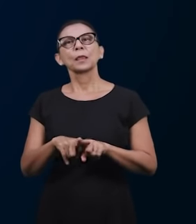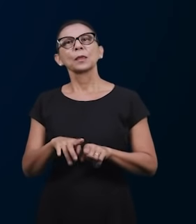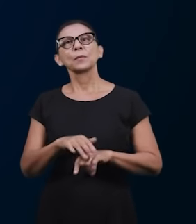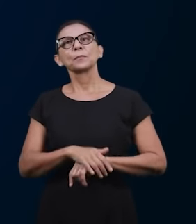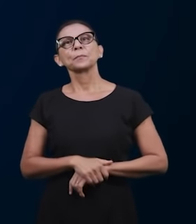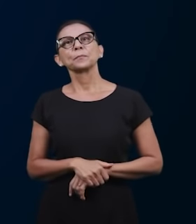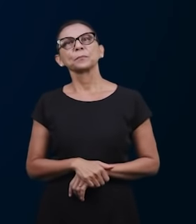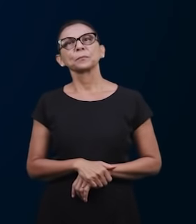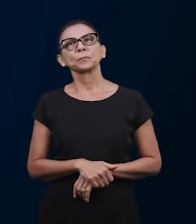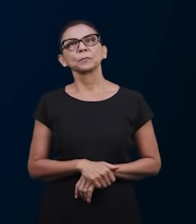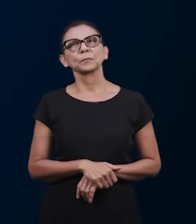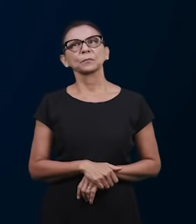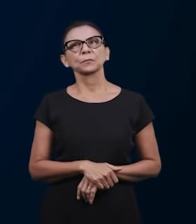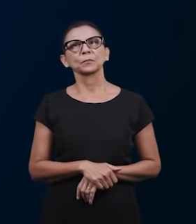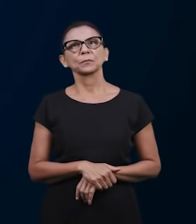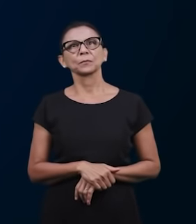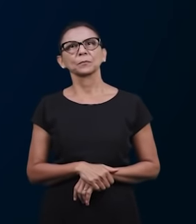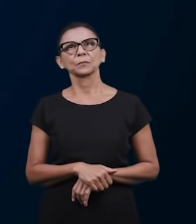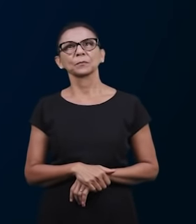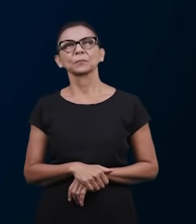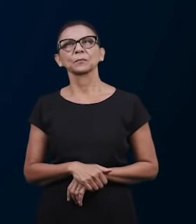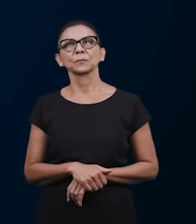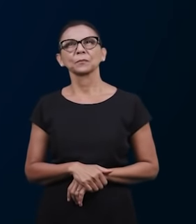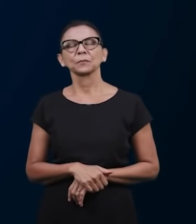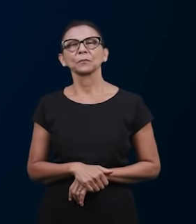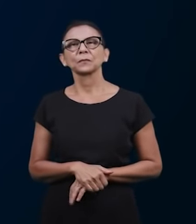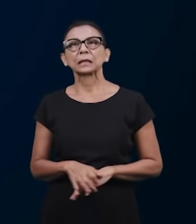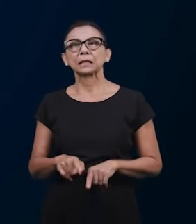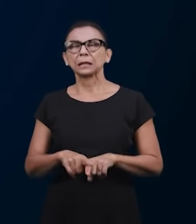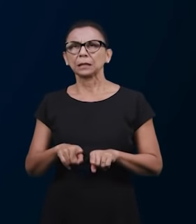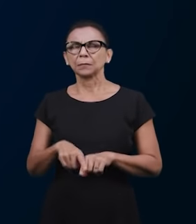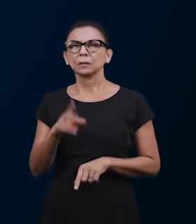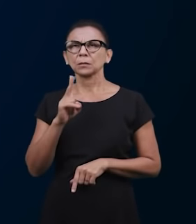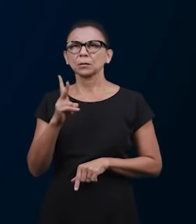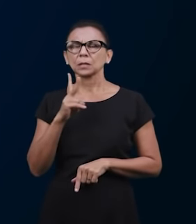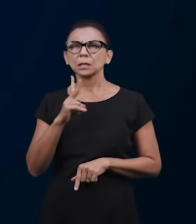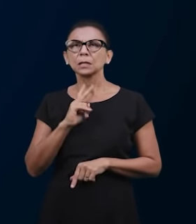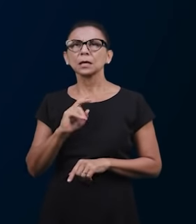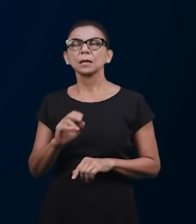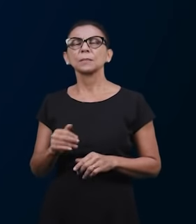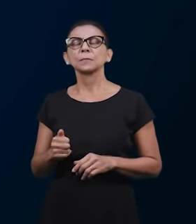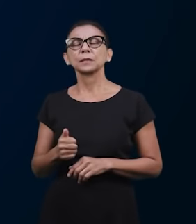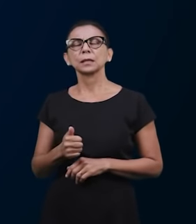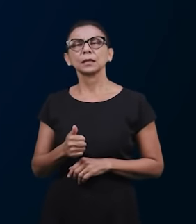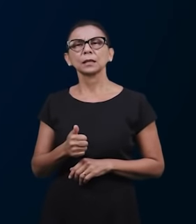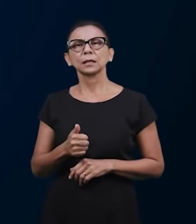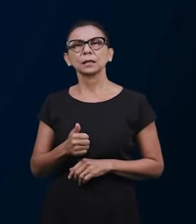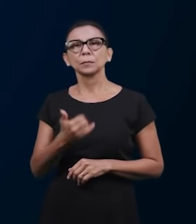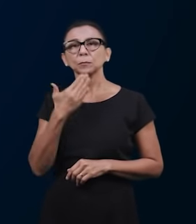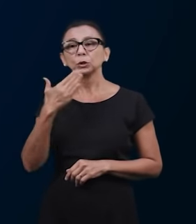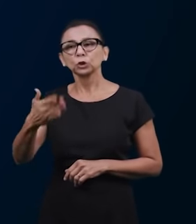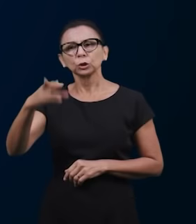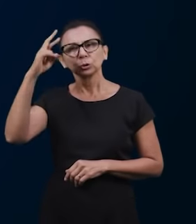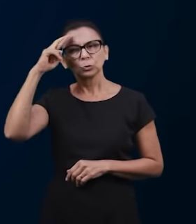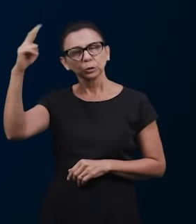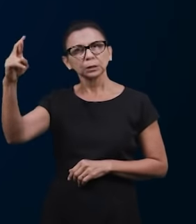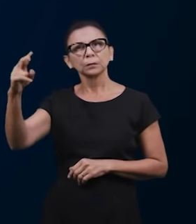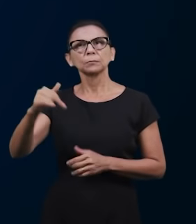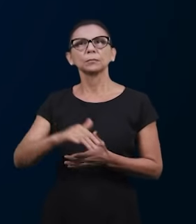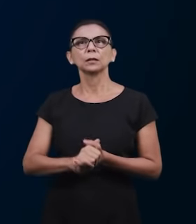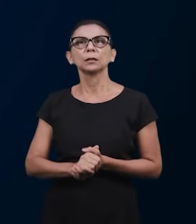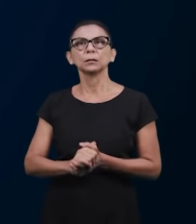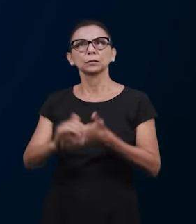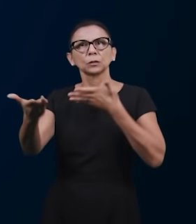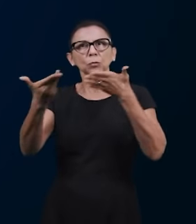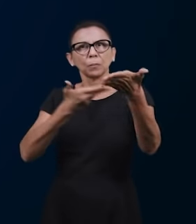escrevemos para os irmãos para que nos mandem as contribuições muitas vezes por